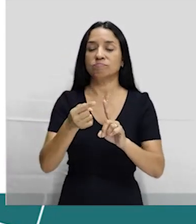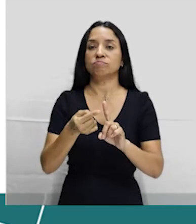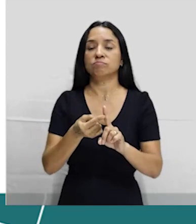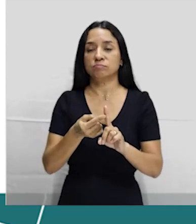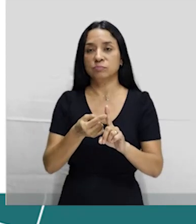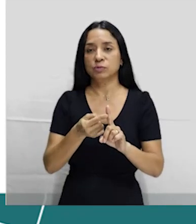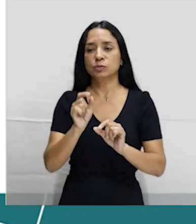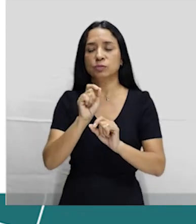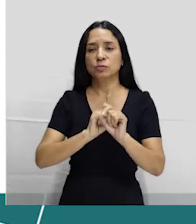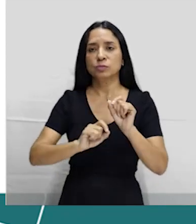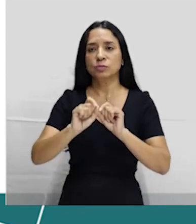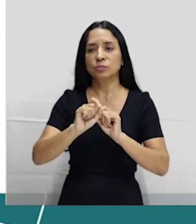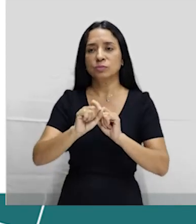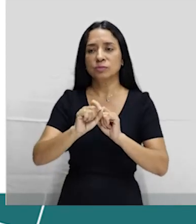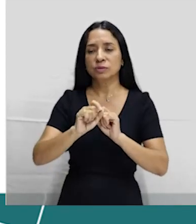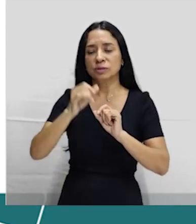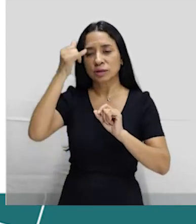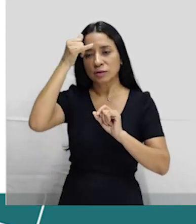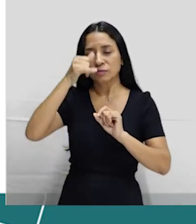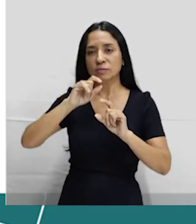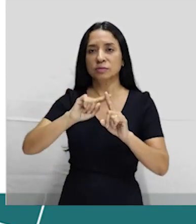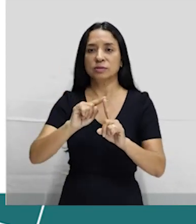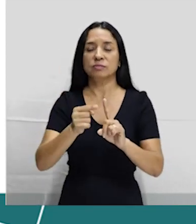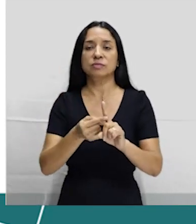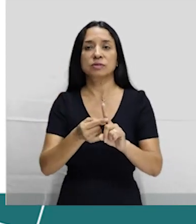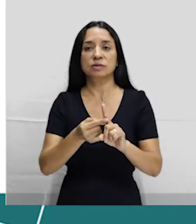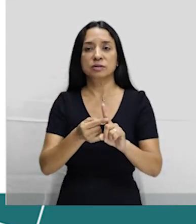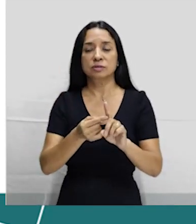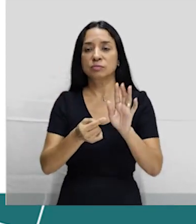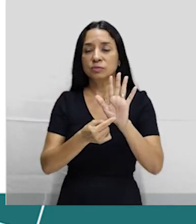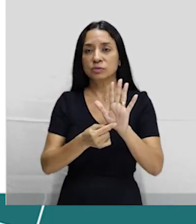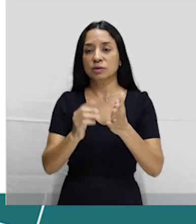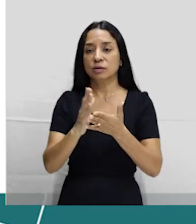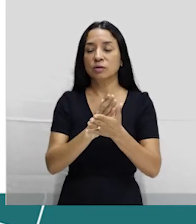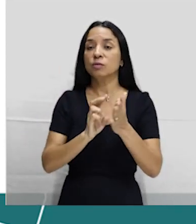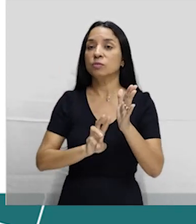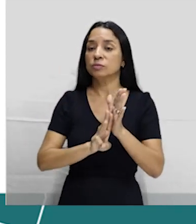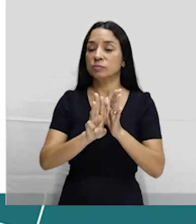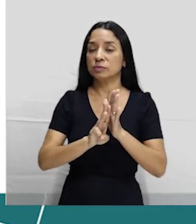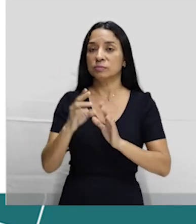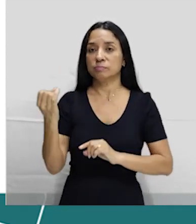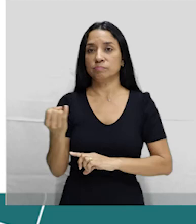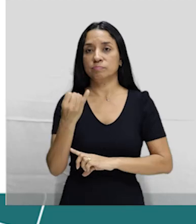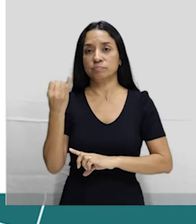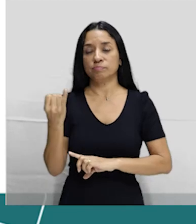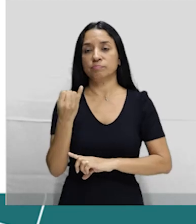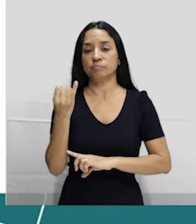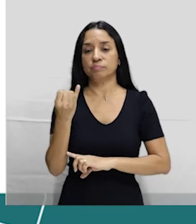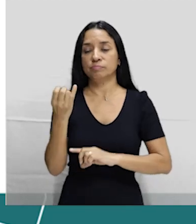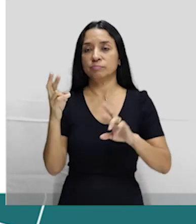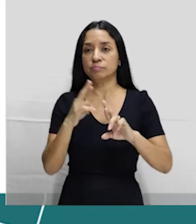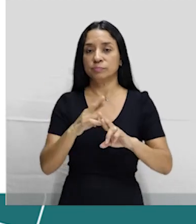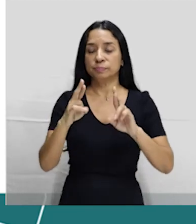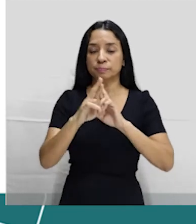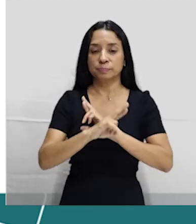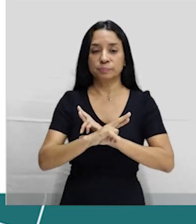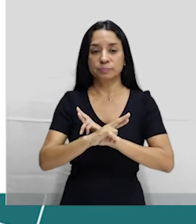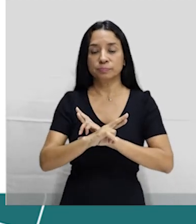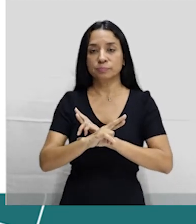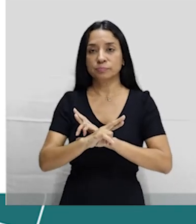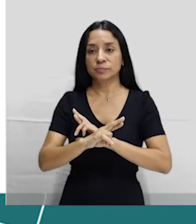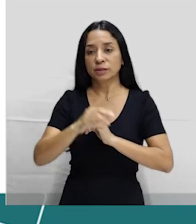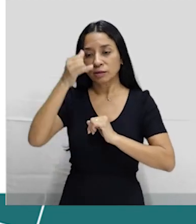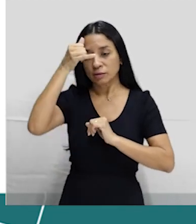o que é contracepção, a gente vai citar aqui para vocês alguns métodos importantes relacionados à